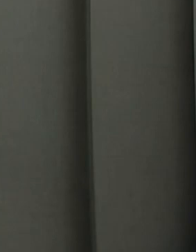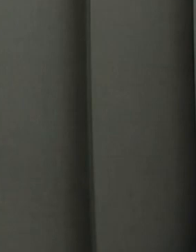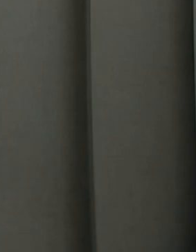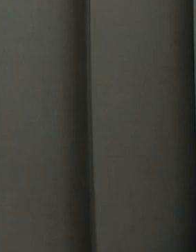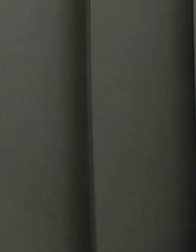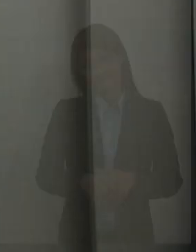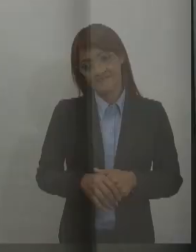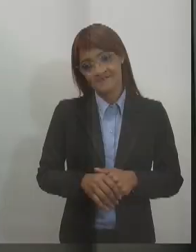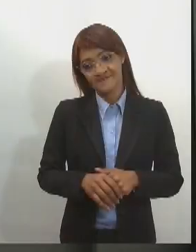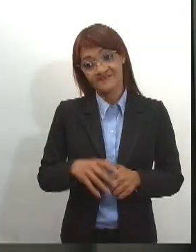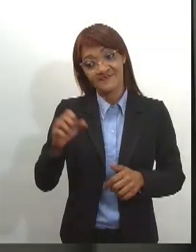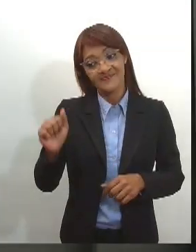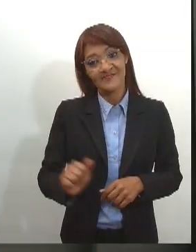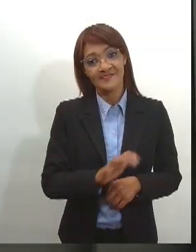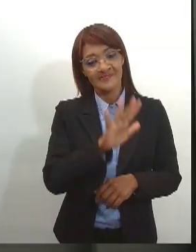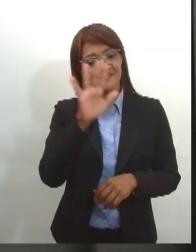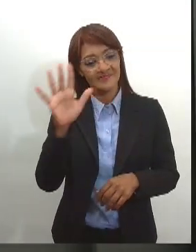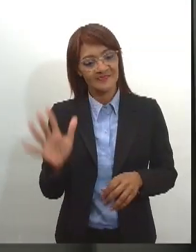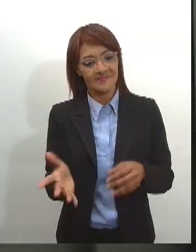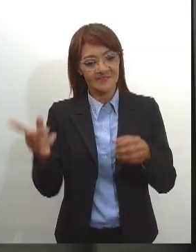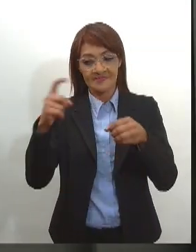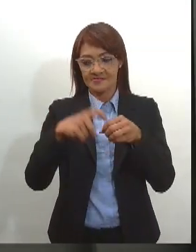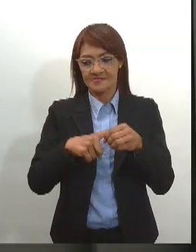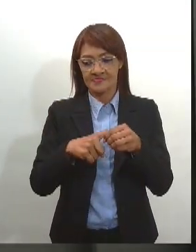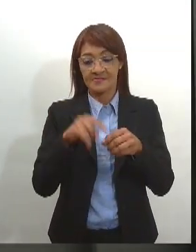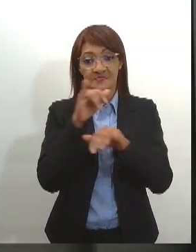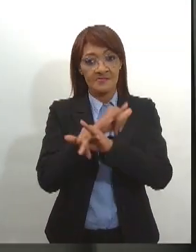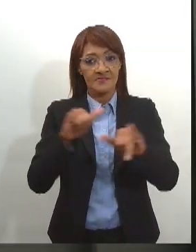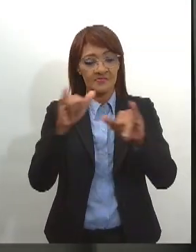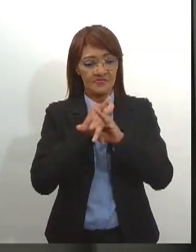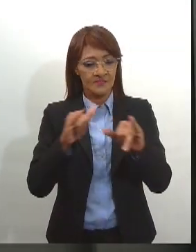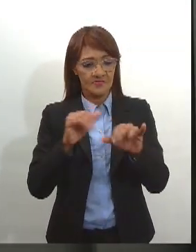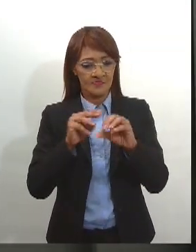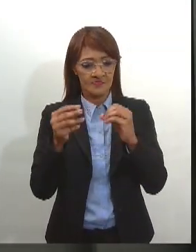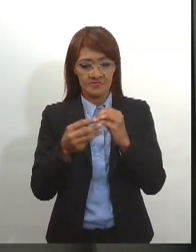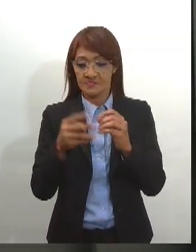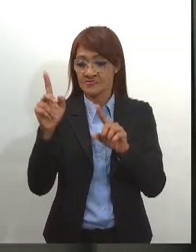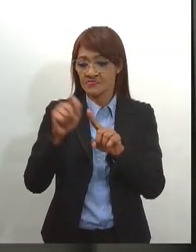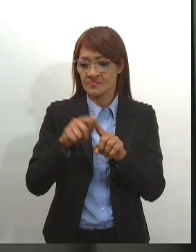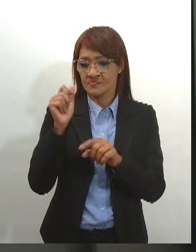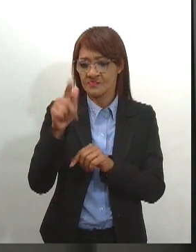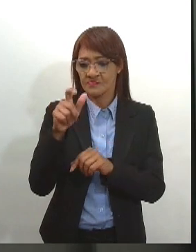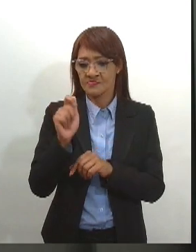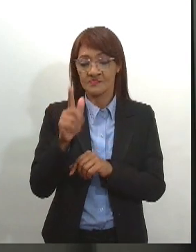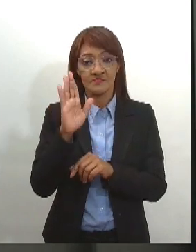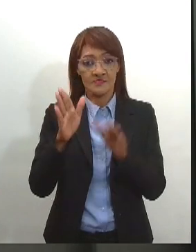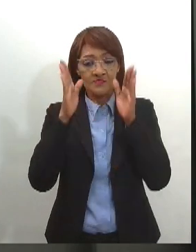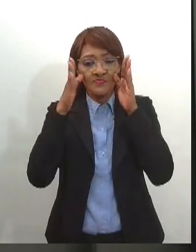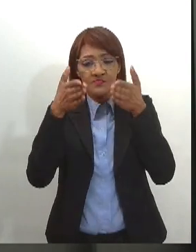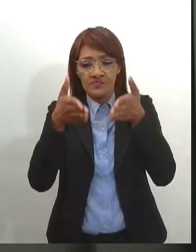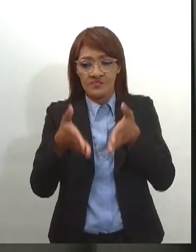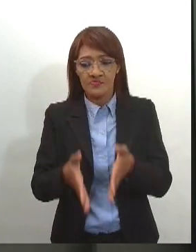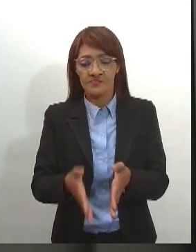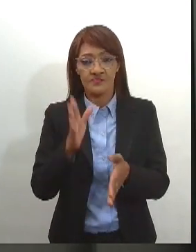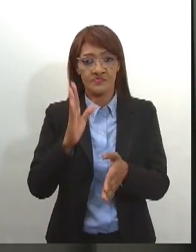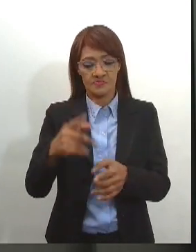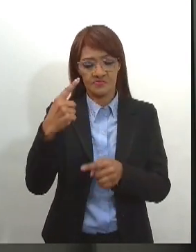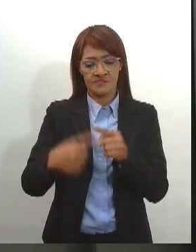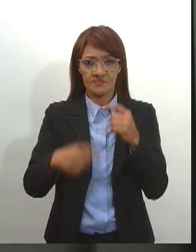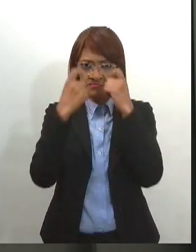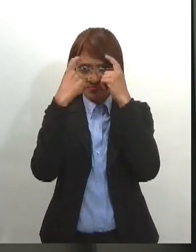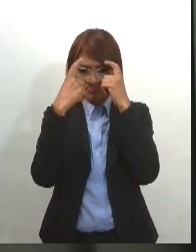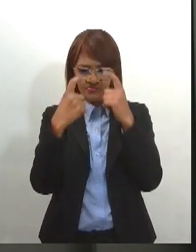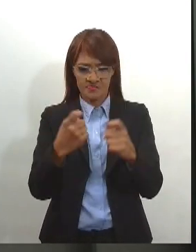Olá, estamos de volta com o Informativo TV Alegre. Olha, o mês de agosto é voltado para as ações de combate à violência doméstica e a cometida